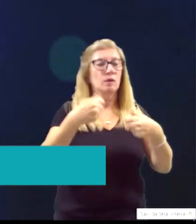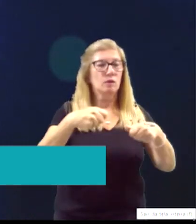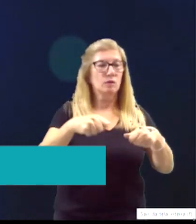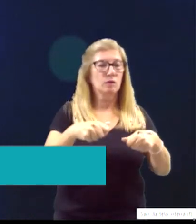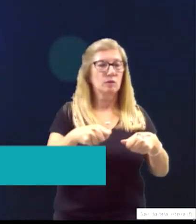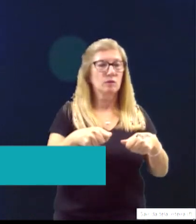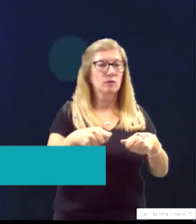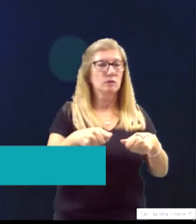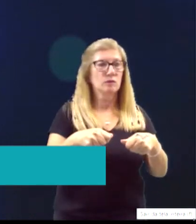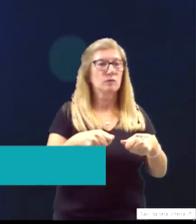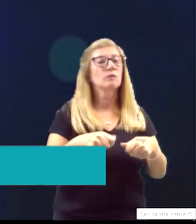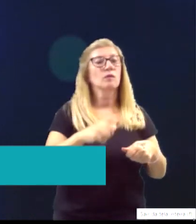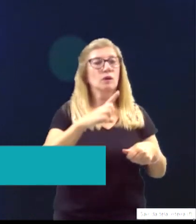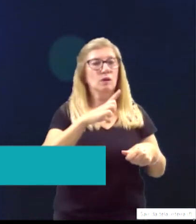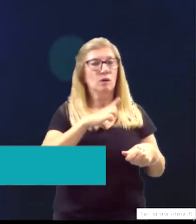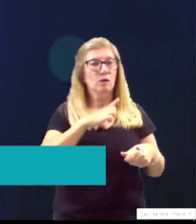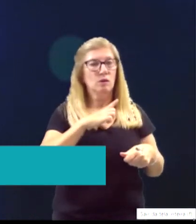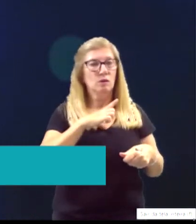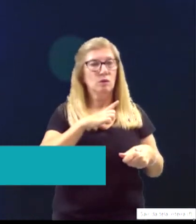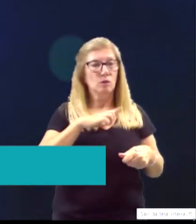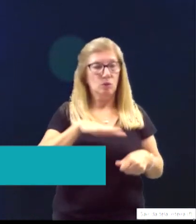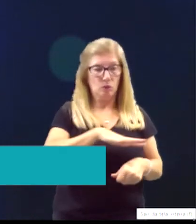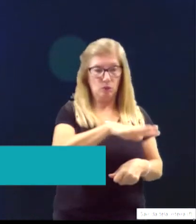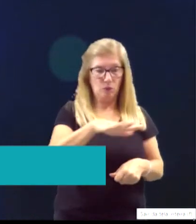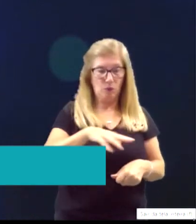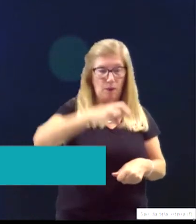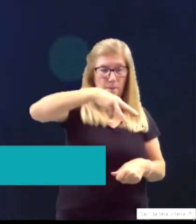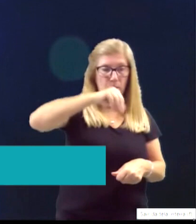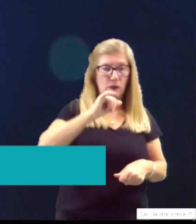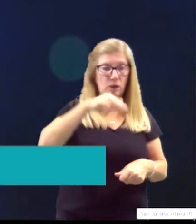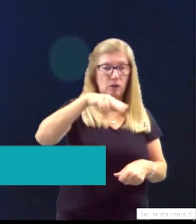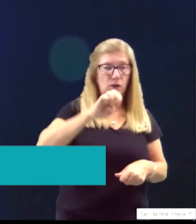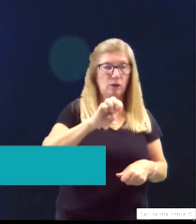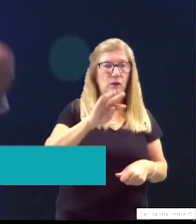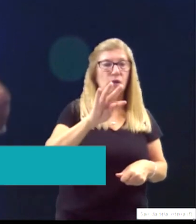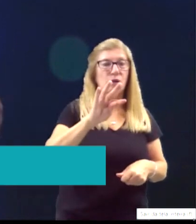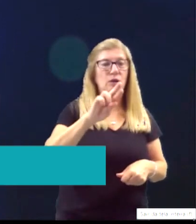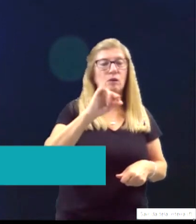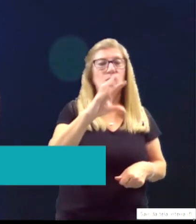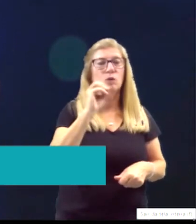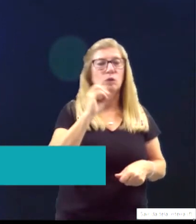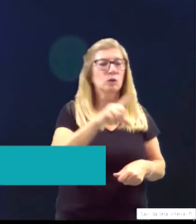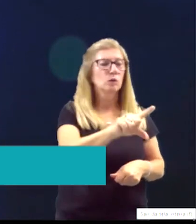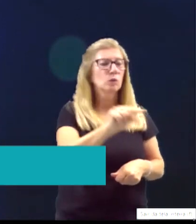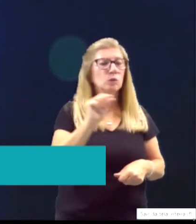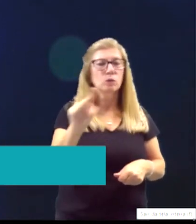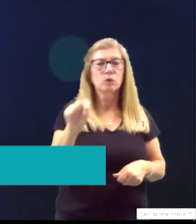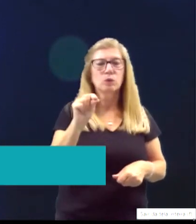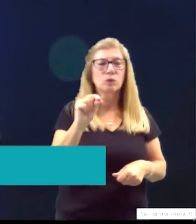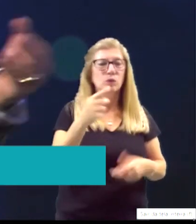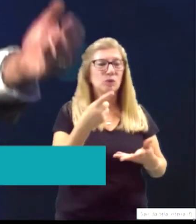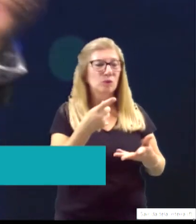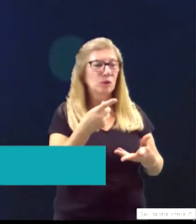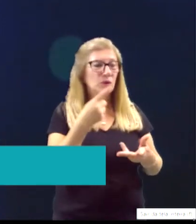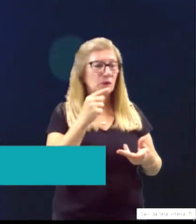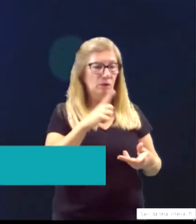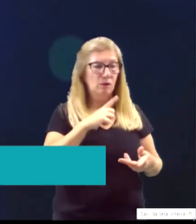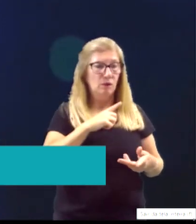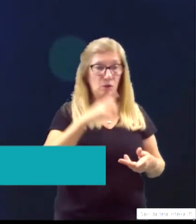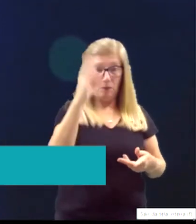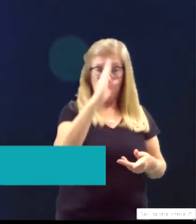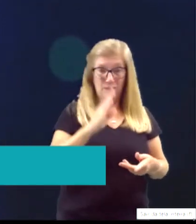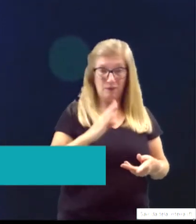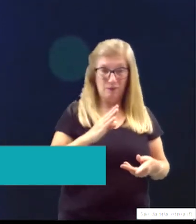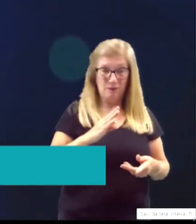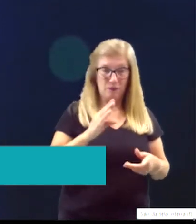que existem em cima das grandes mineradoras, que às vezes têm por opção, em vez de explorar o que existe no Brasil de jazida, prefere as